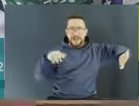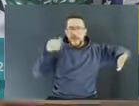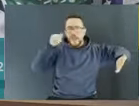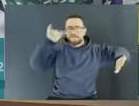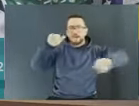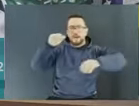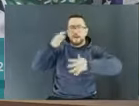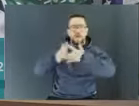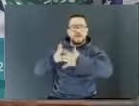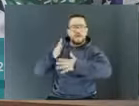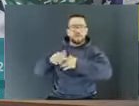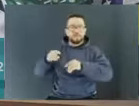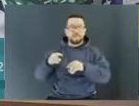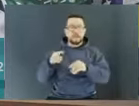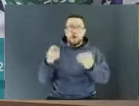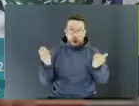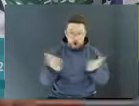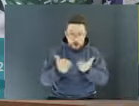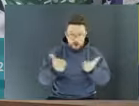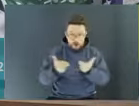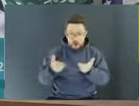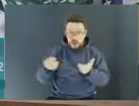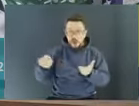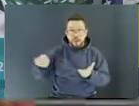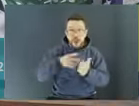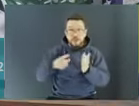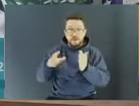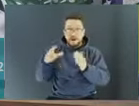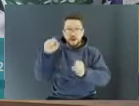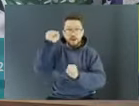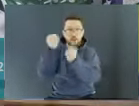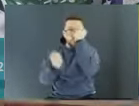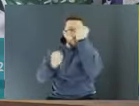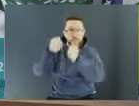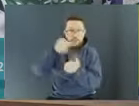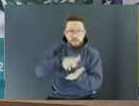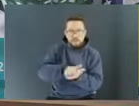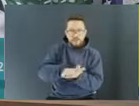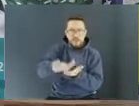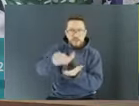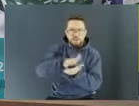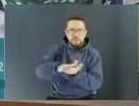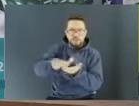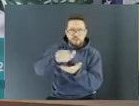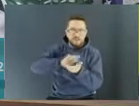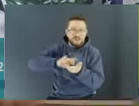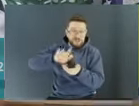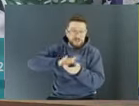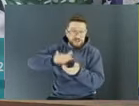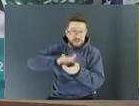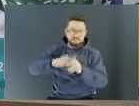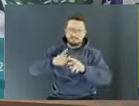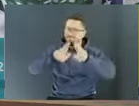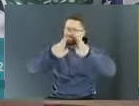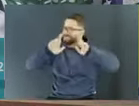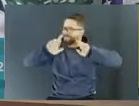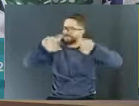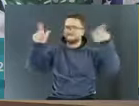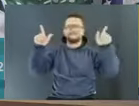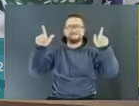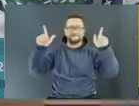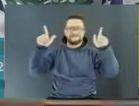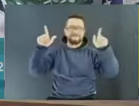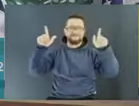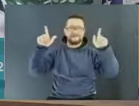funciona sem barulho nenhum. Essas gráficas digitais têm uma característica completamente diferente. Será que, então, é o caso de